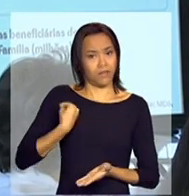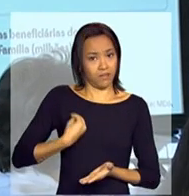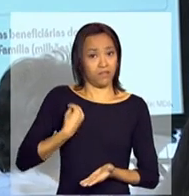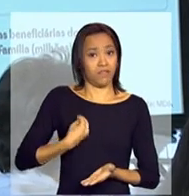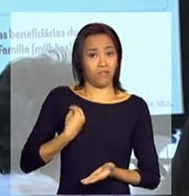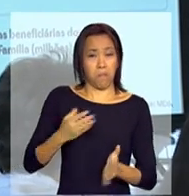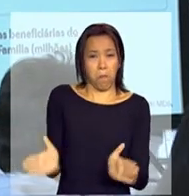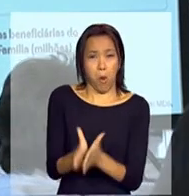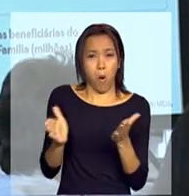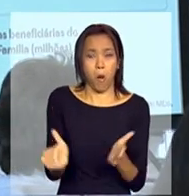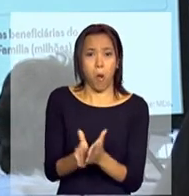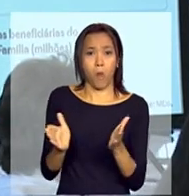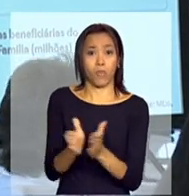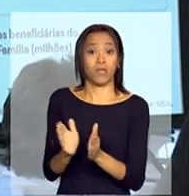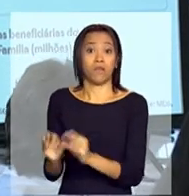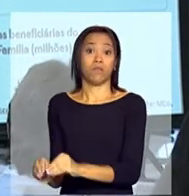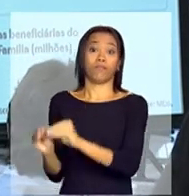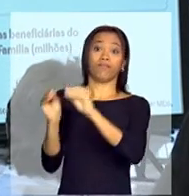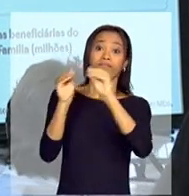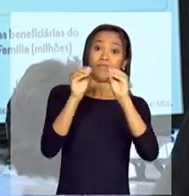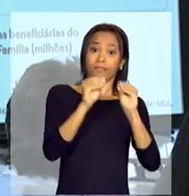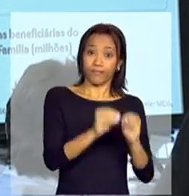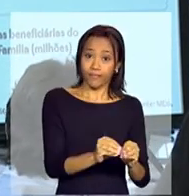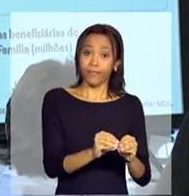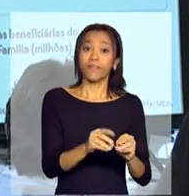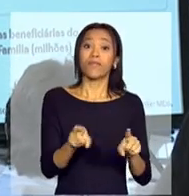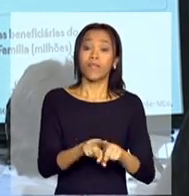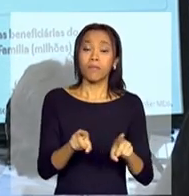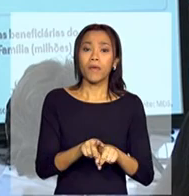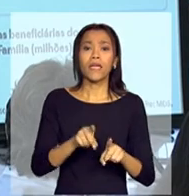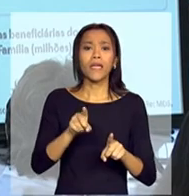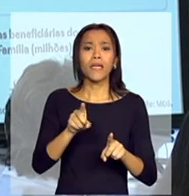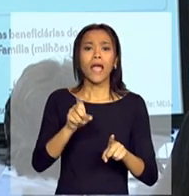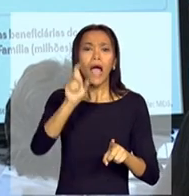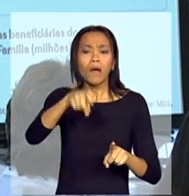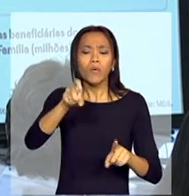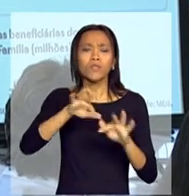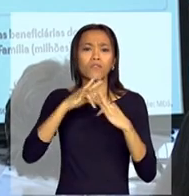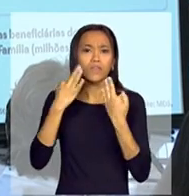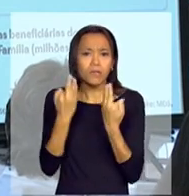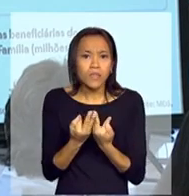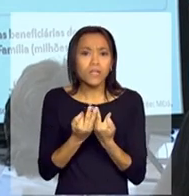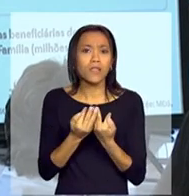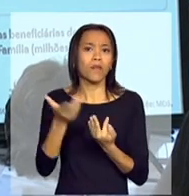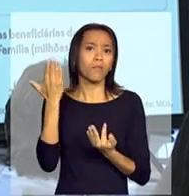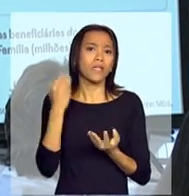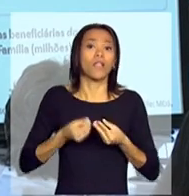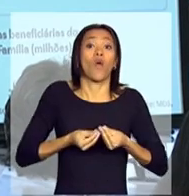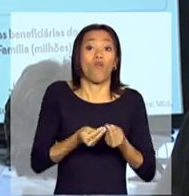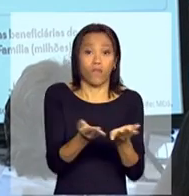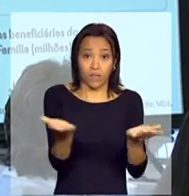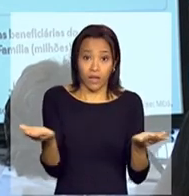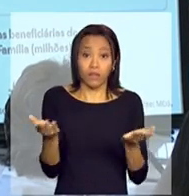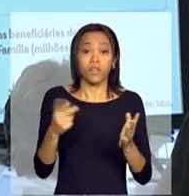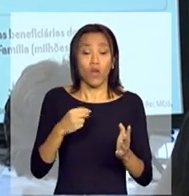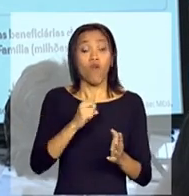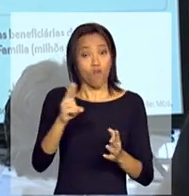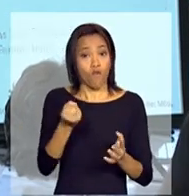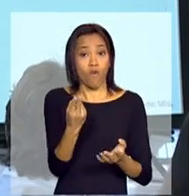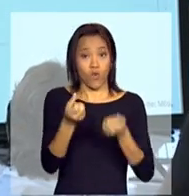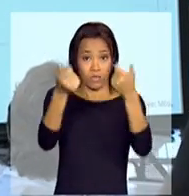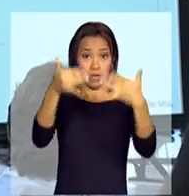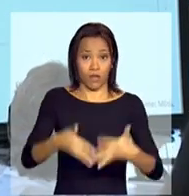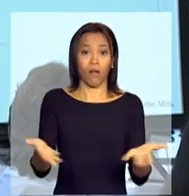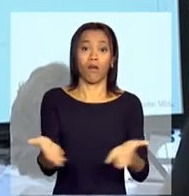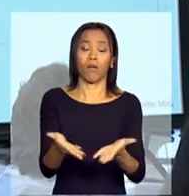Família da extrema pobreza, mudando, inclusive, a forma como o Bolsa Família era ofertado para a população. Então, eu vou também fazer uma explicação